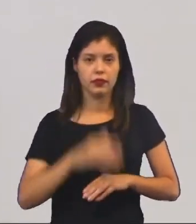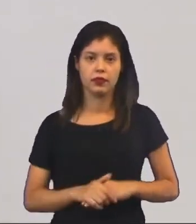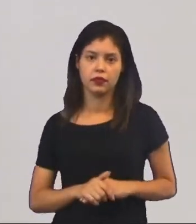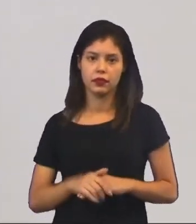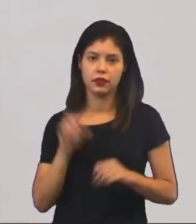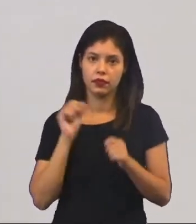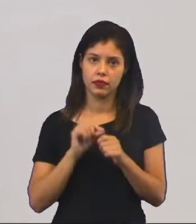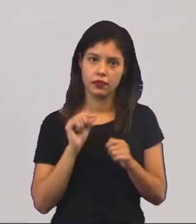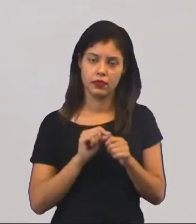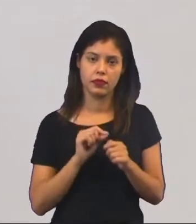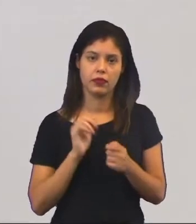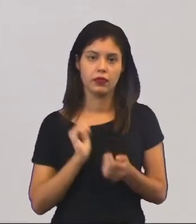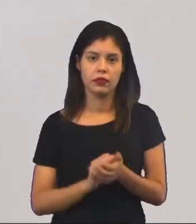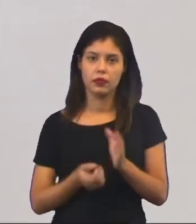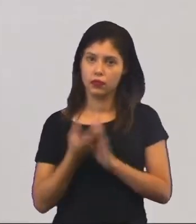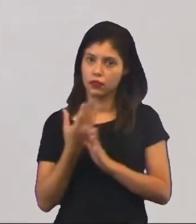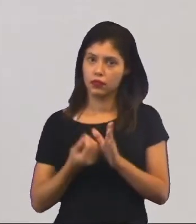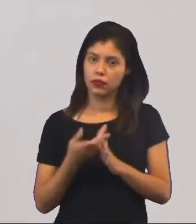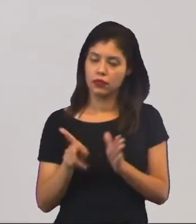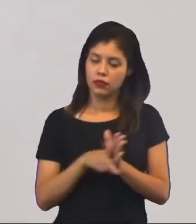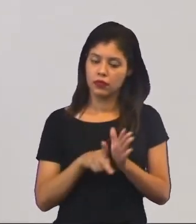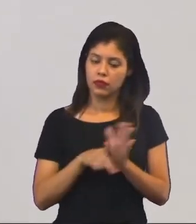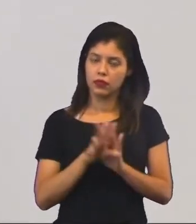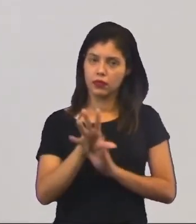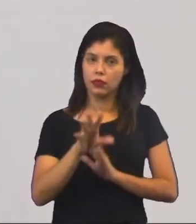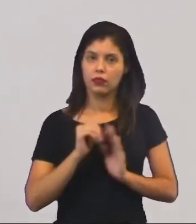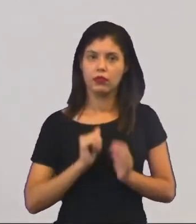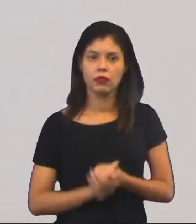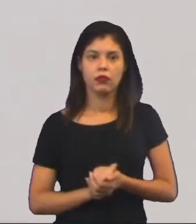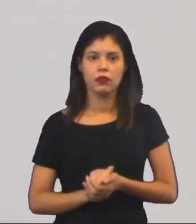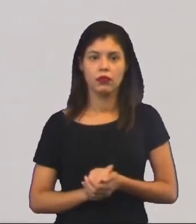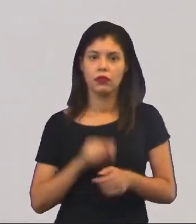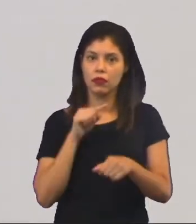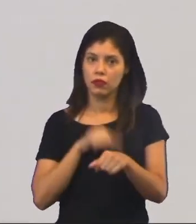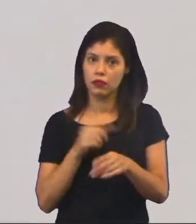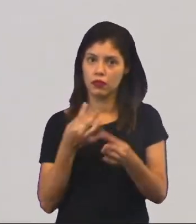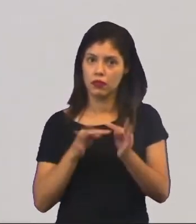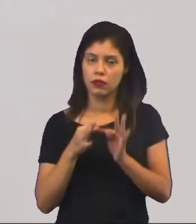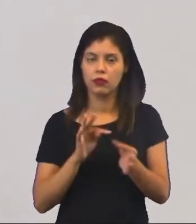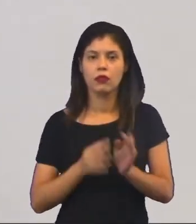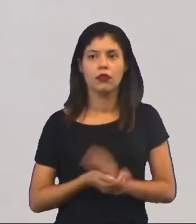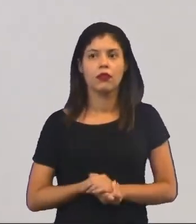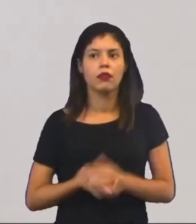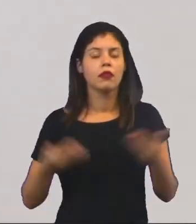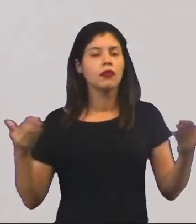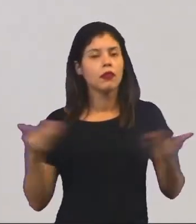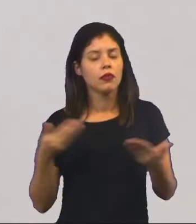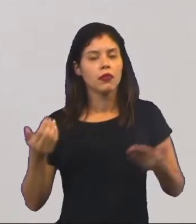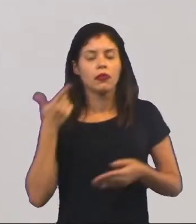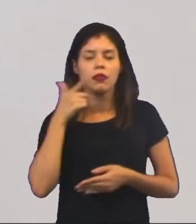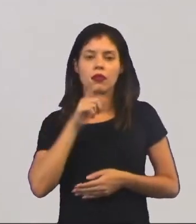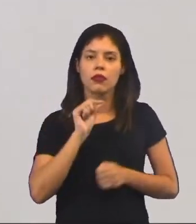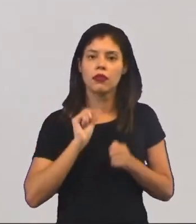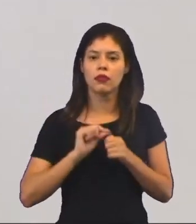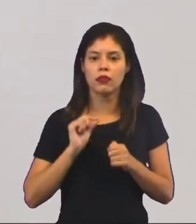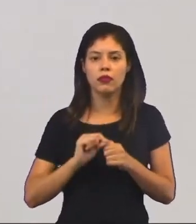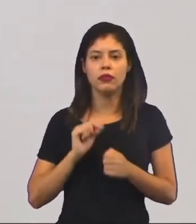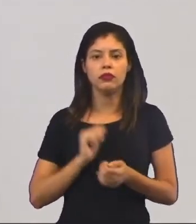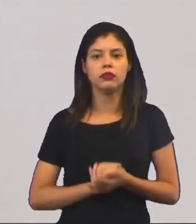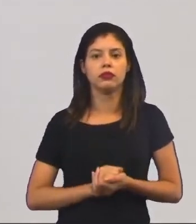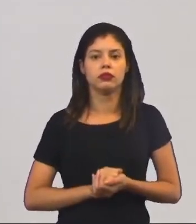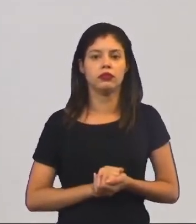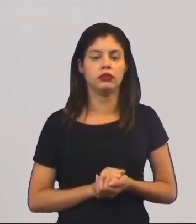para poder fabricar determinado produto com determinada tecnologia. Hoje, você consegue fazer